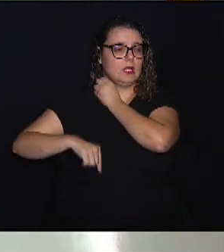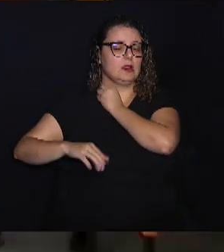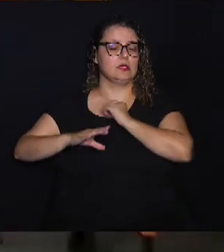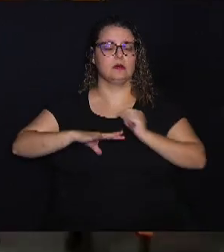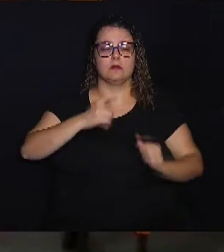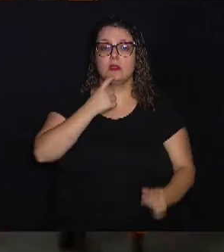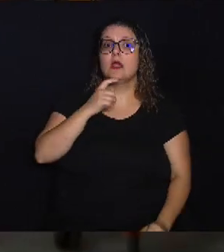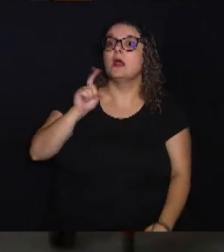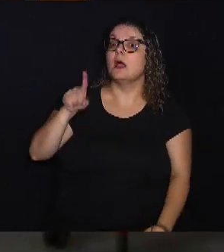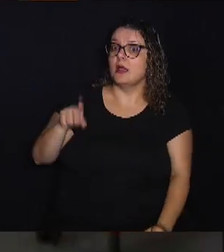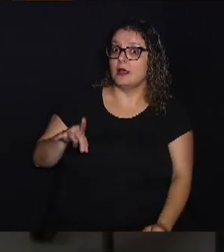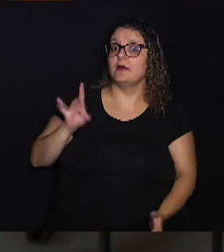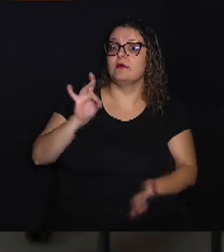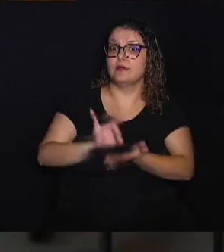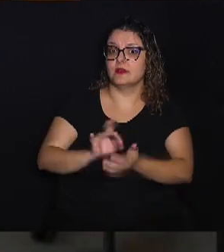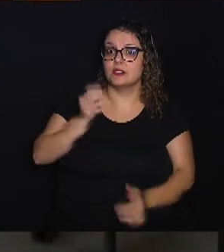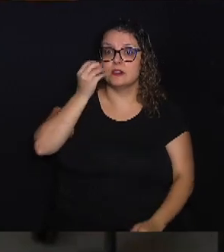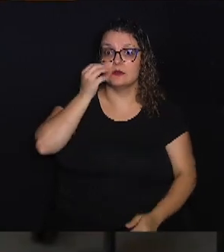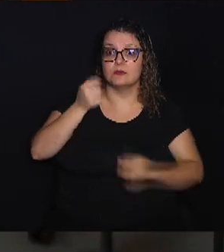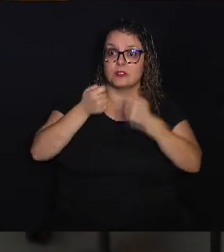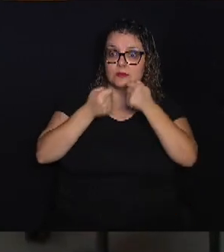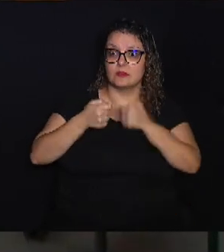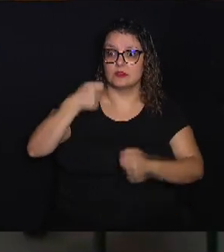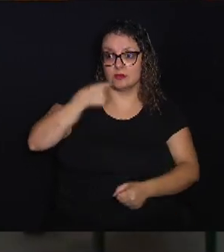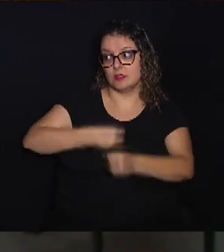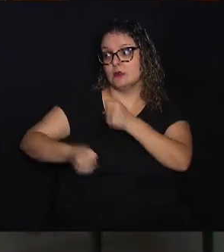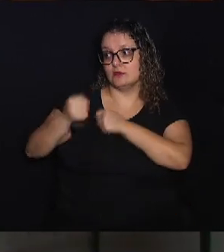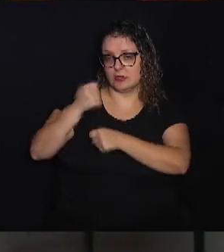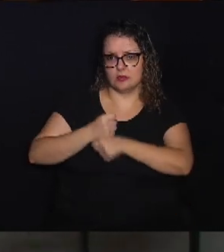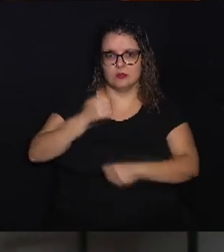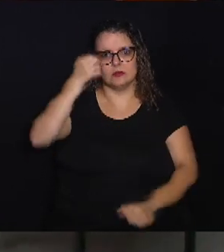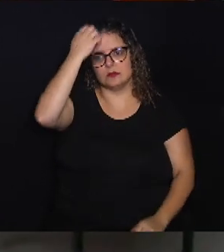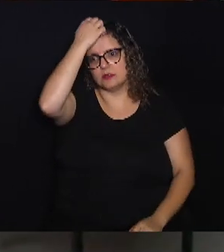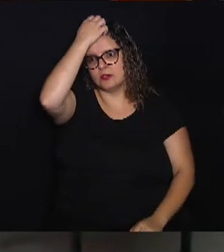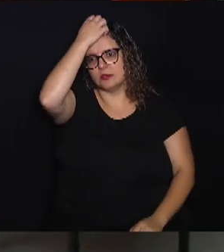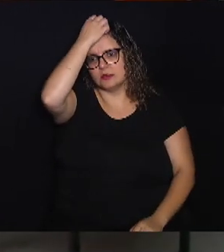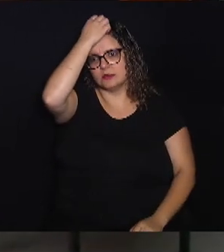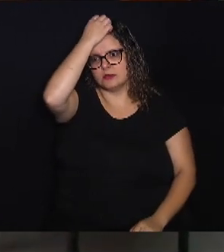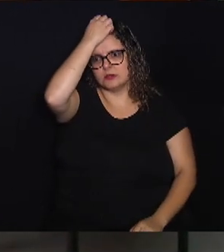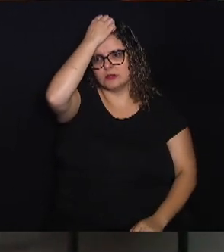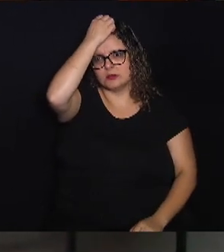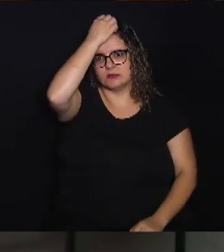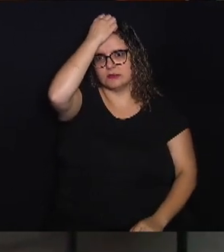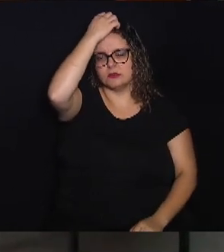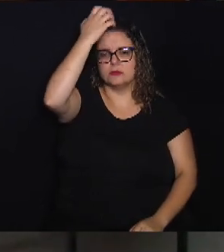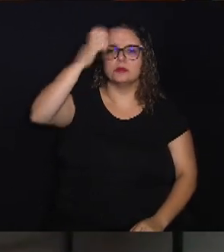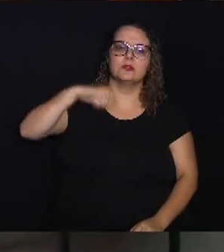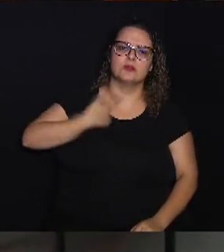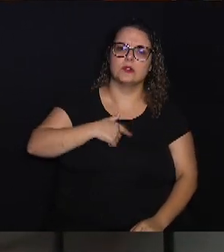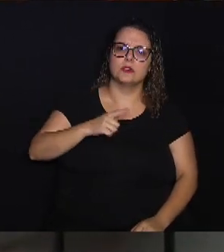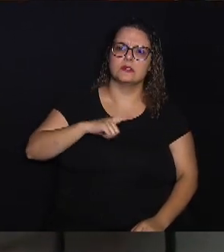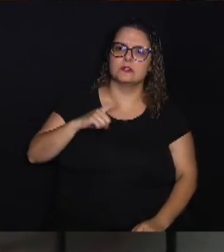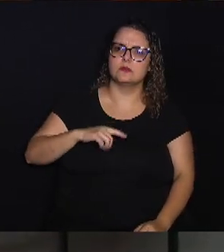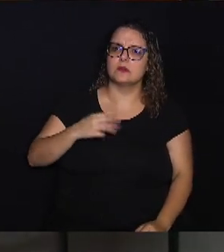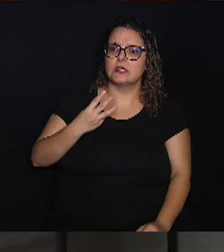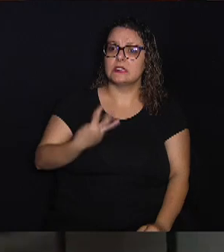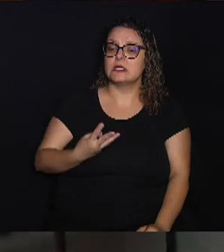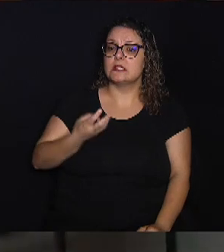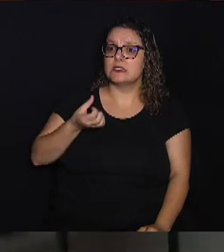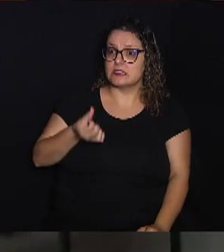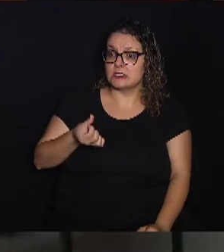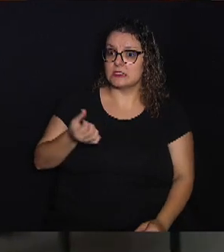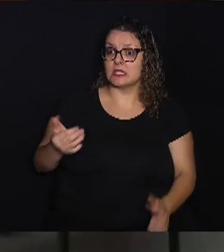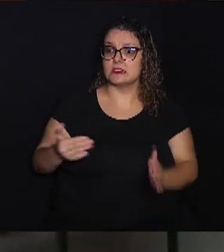André, você me entrevistou ano passado e vem gente, você vê que nós temos da ordem de 36 a